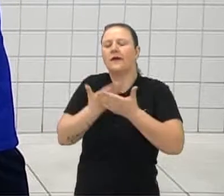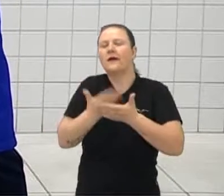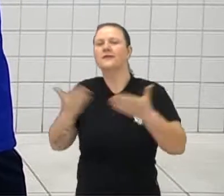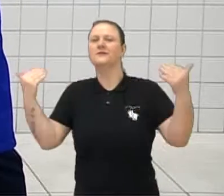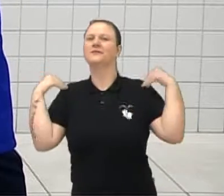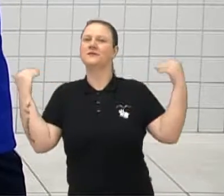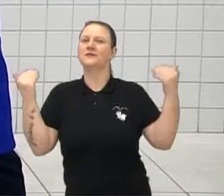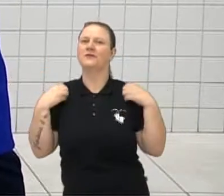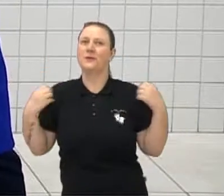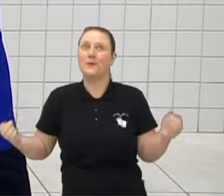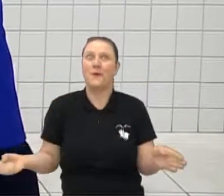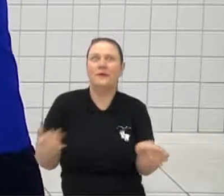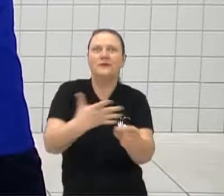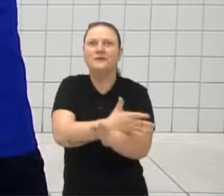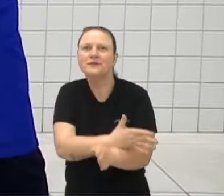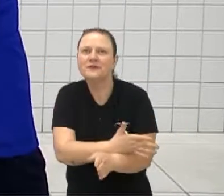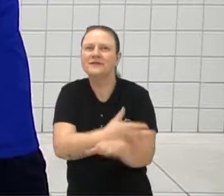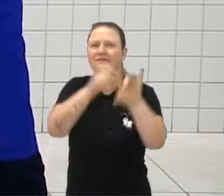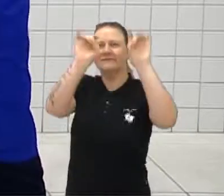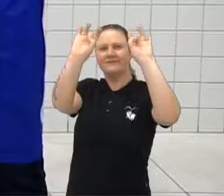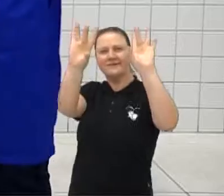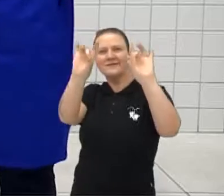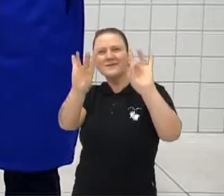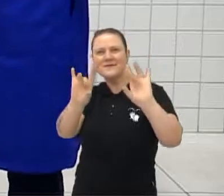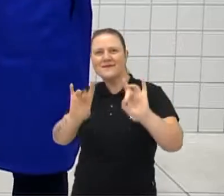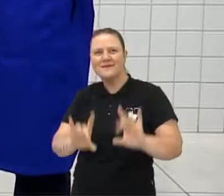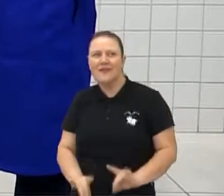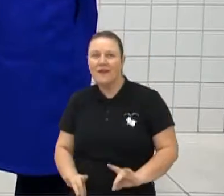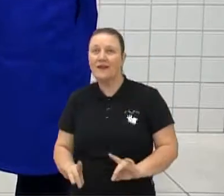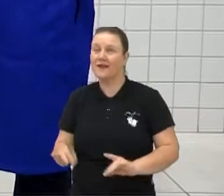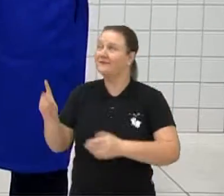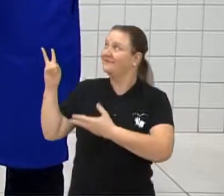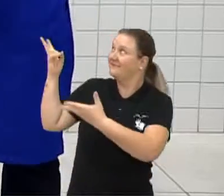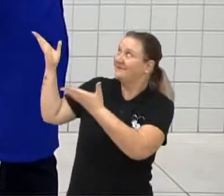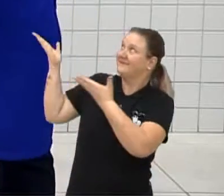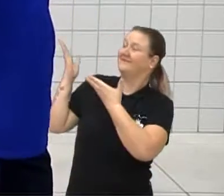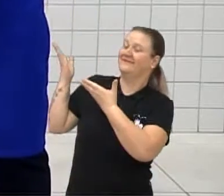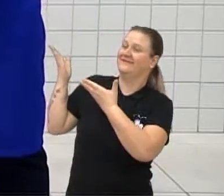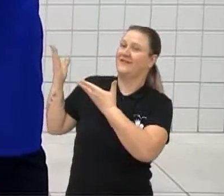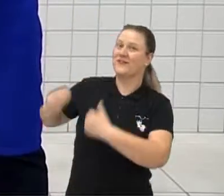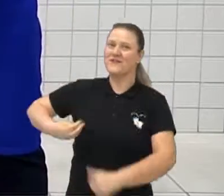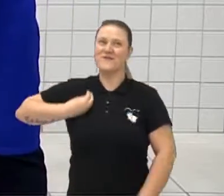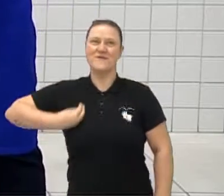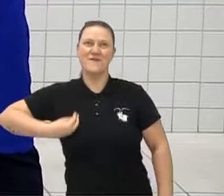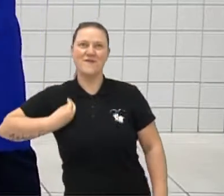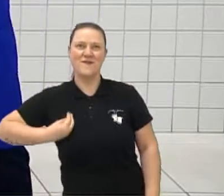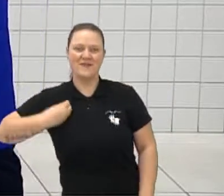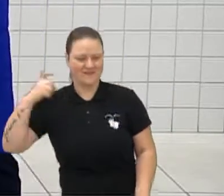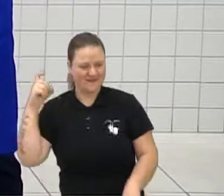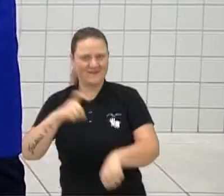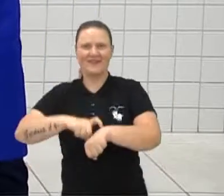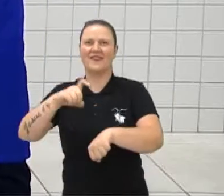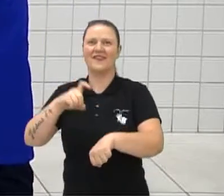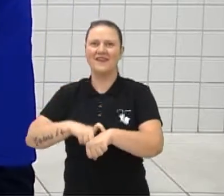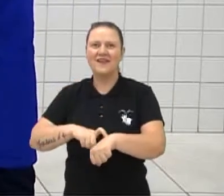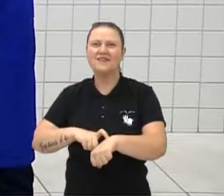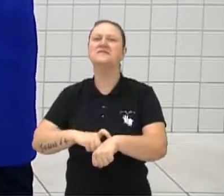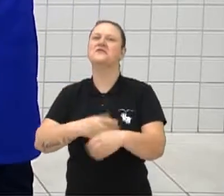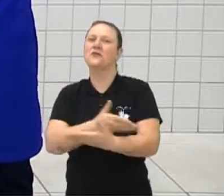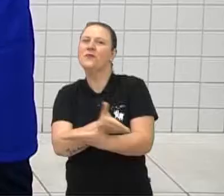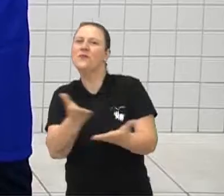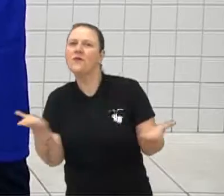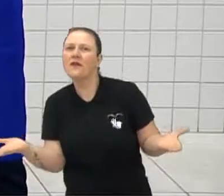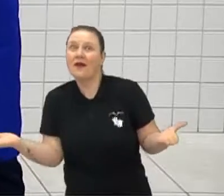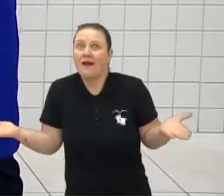novidade, uma aula hoje totalmente especial. Hoje a nossa aula é ao vivo moçada, ao vivo nós